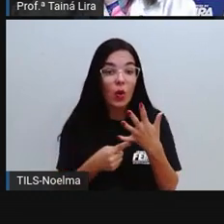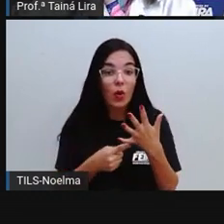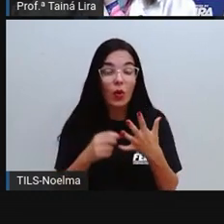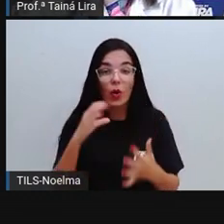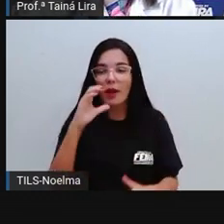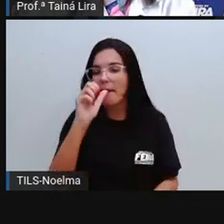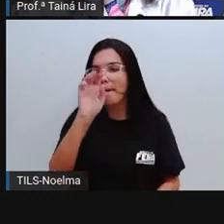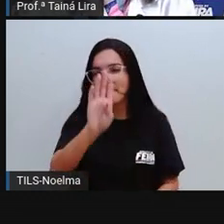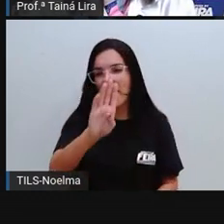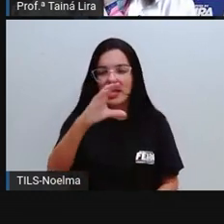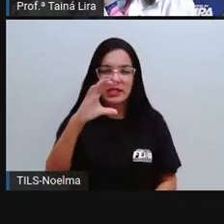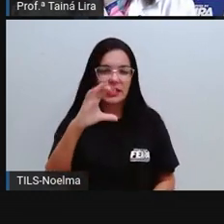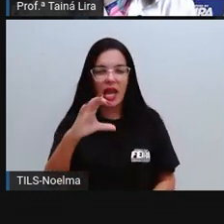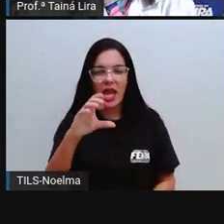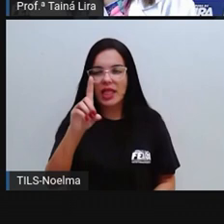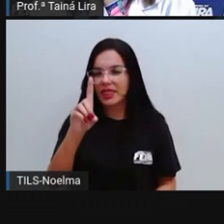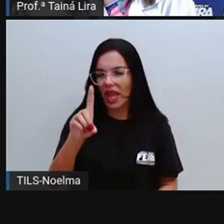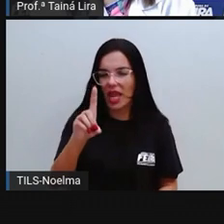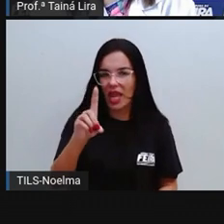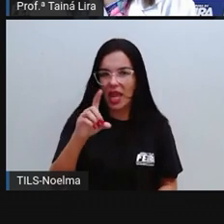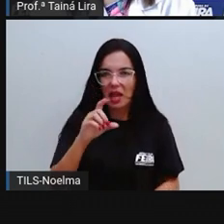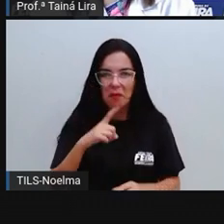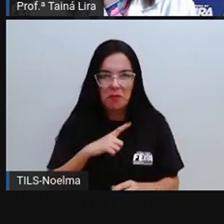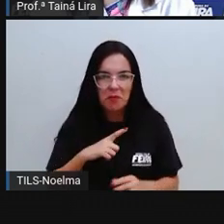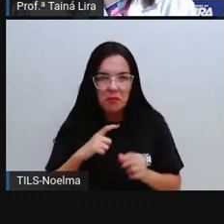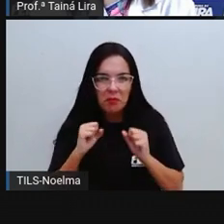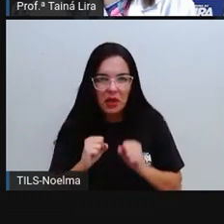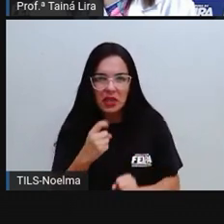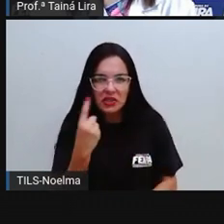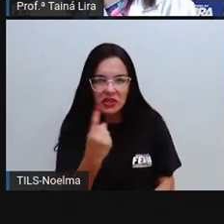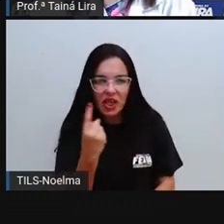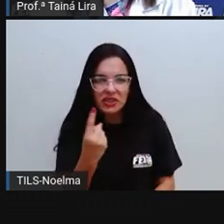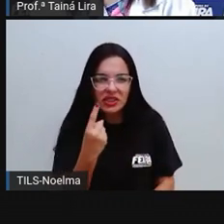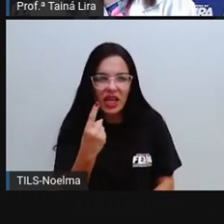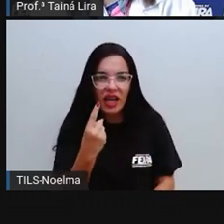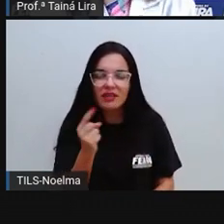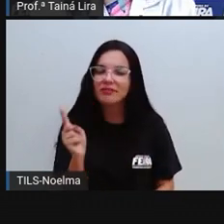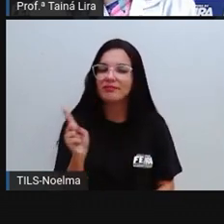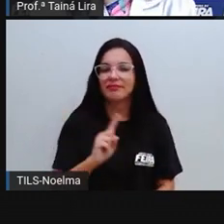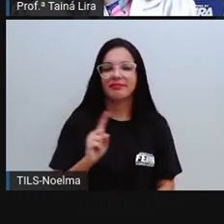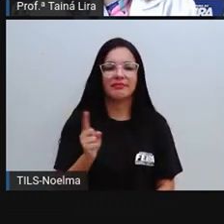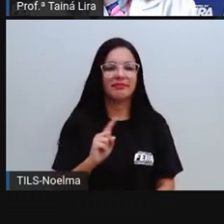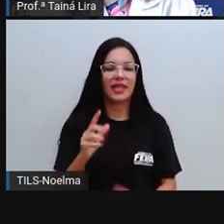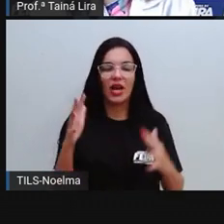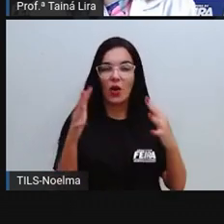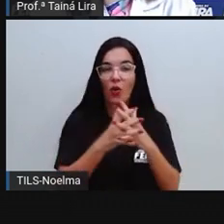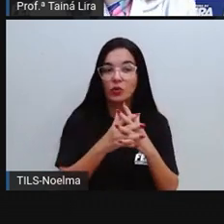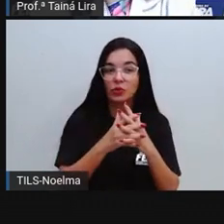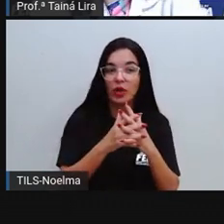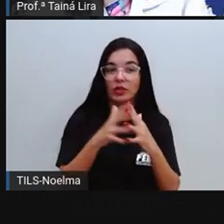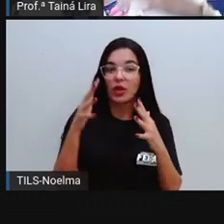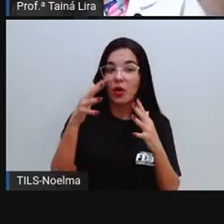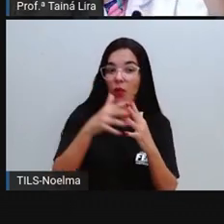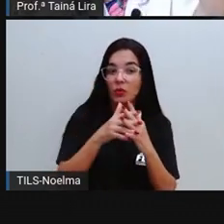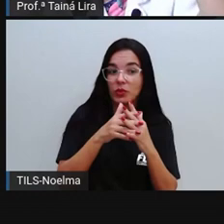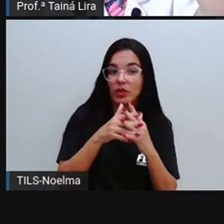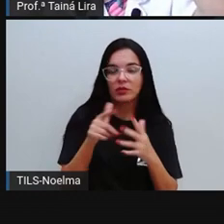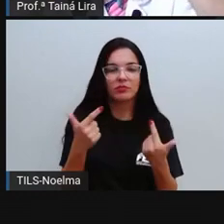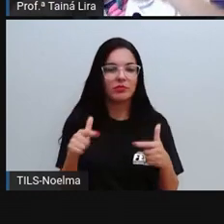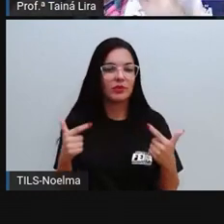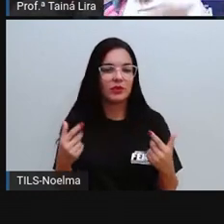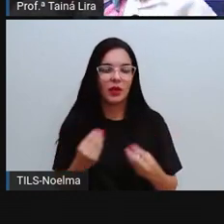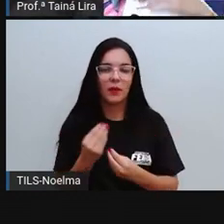Será que eu consigo formar o som de uma sílaba sem vogal no segundo ano? Não. Não conseguimos, tá?